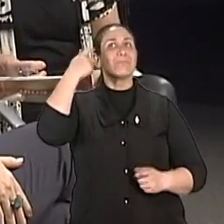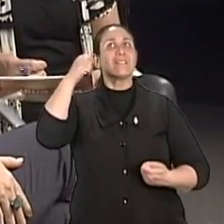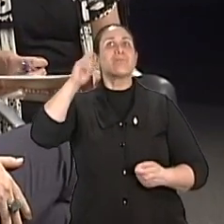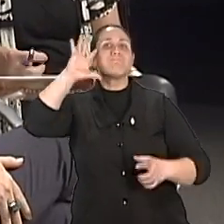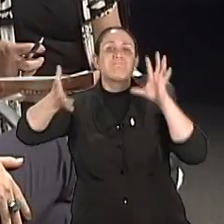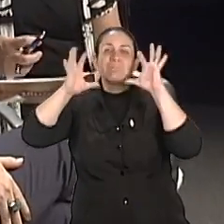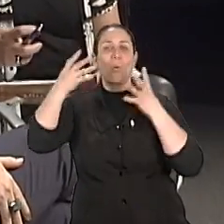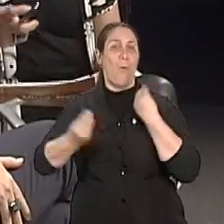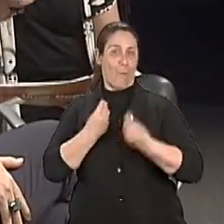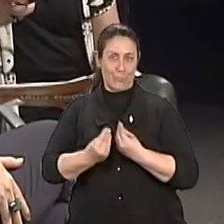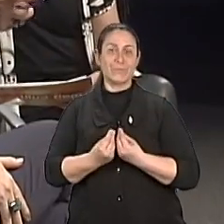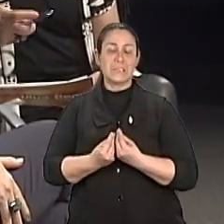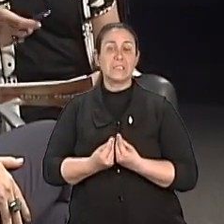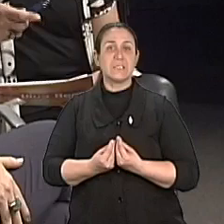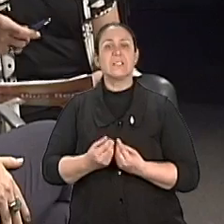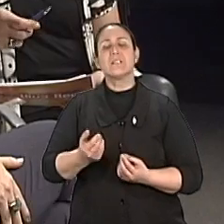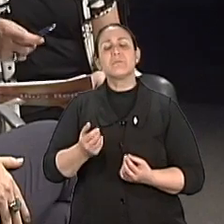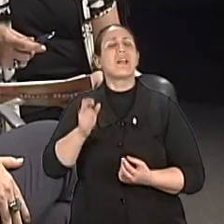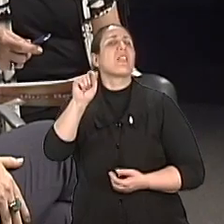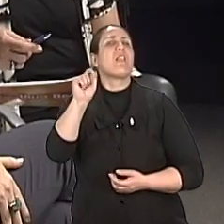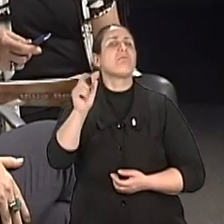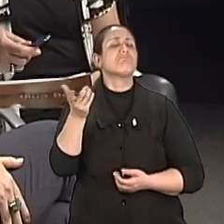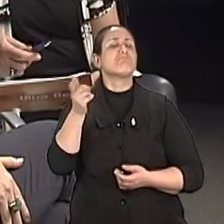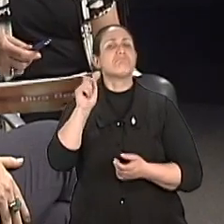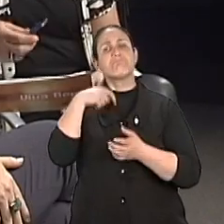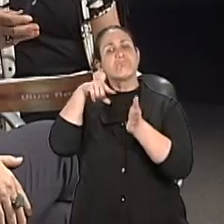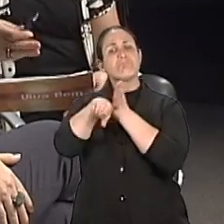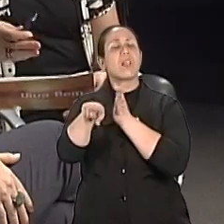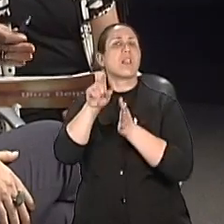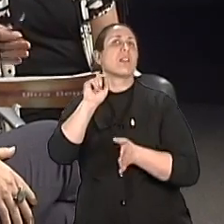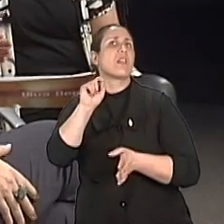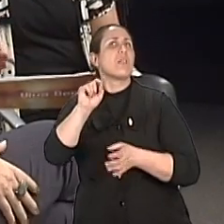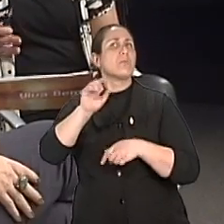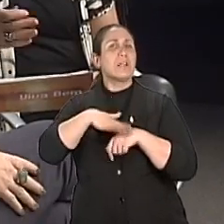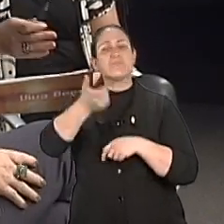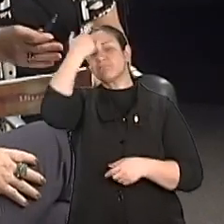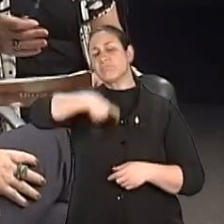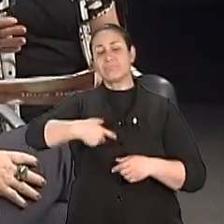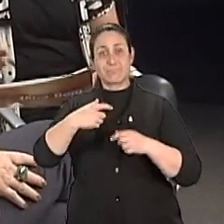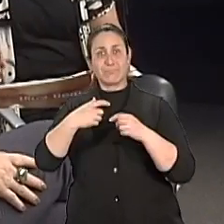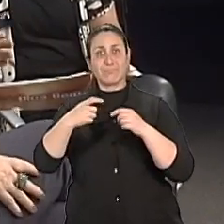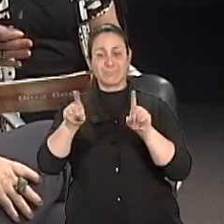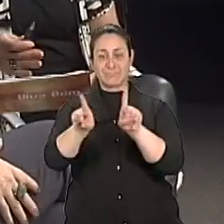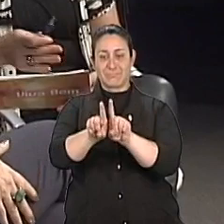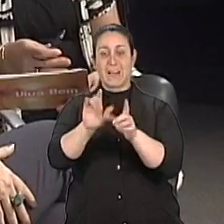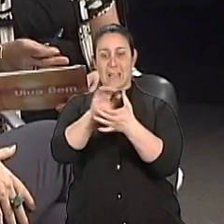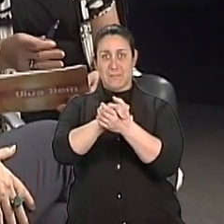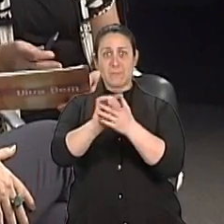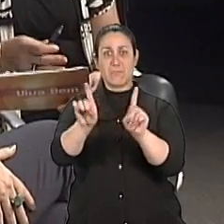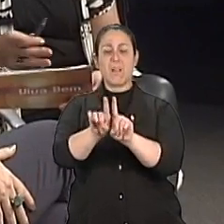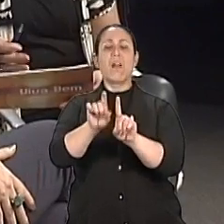decisões diferenciadas. E quem toma mais a decisão de assim, não dá mais, não quero mais desse